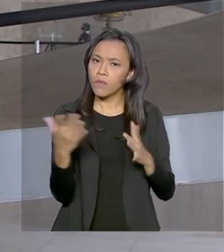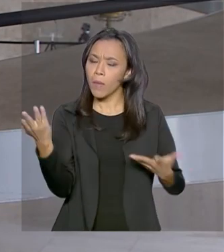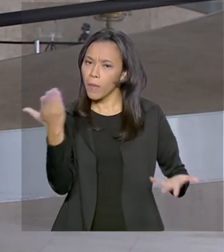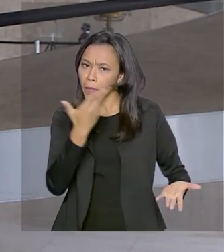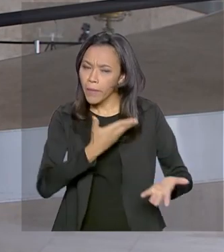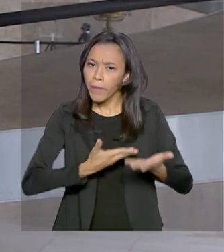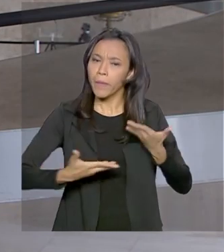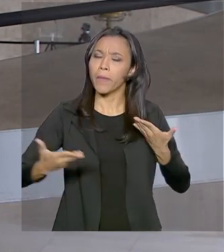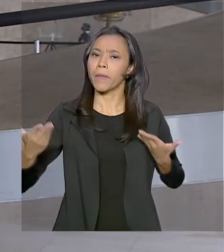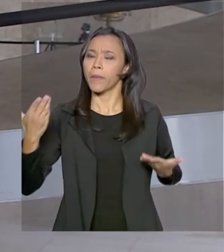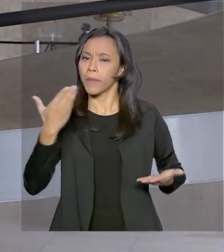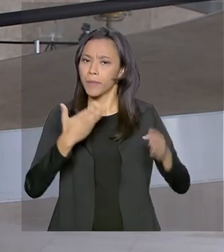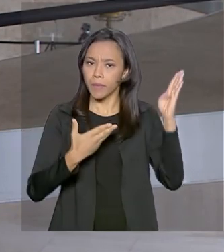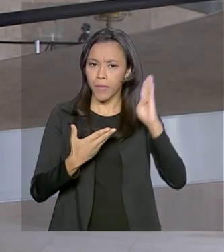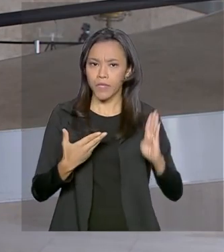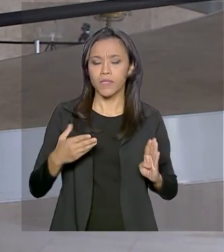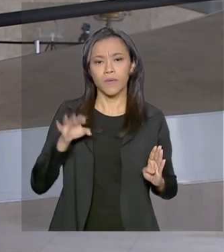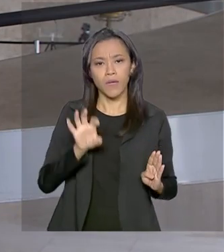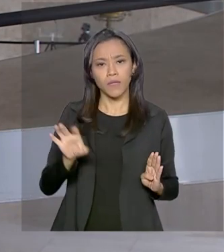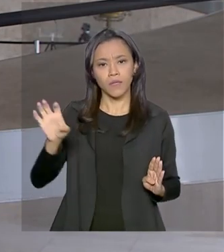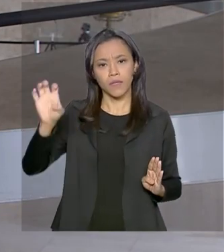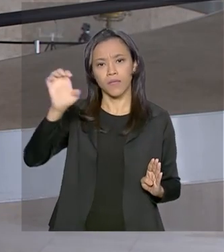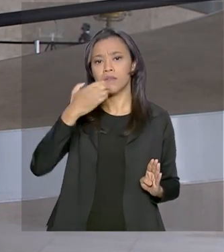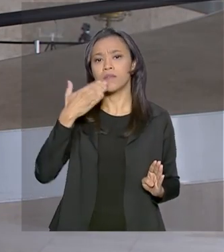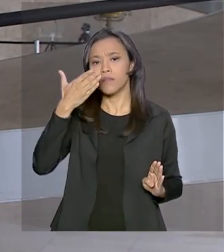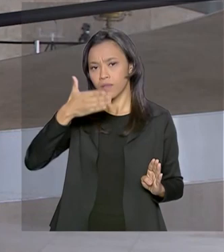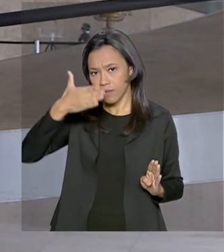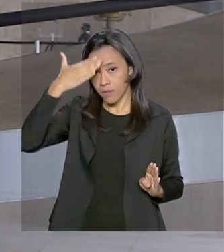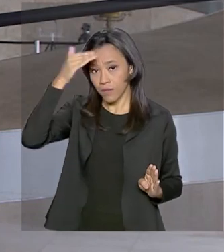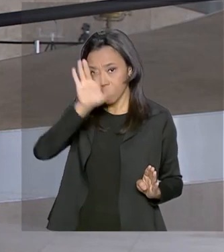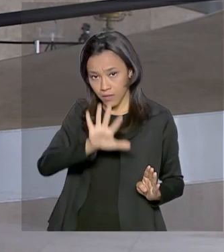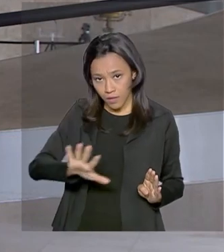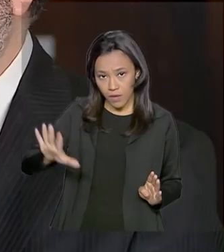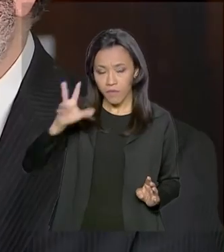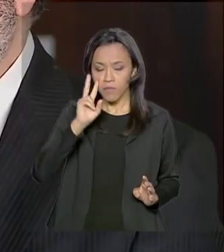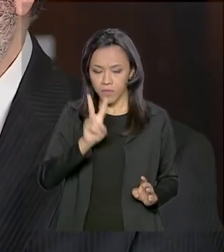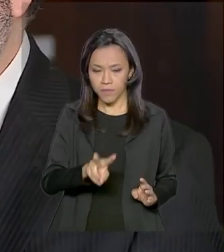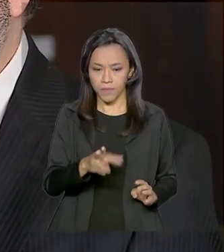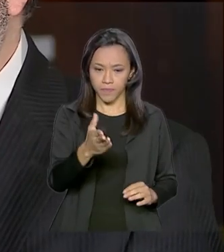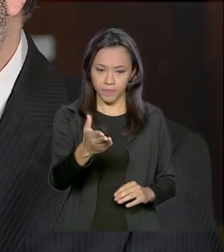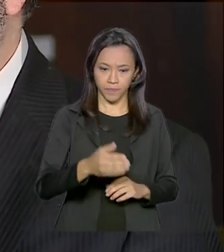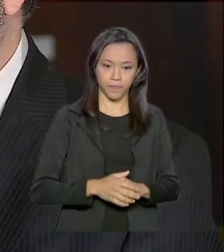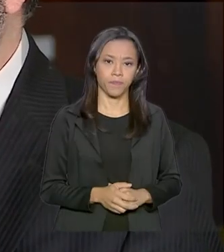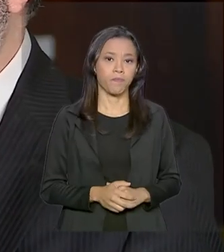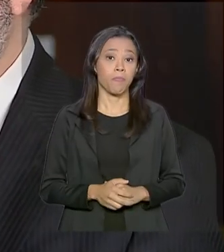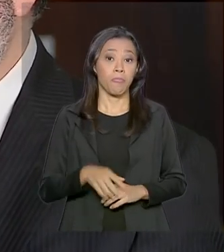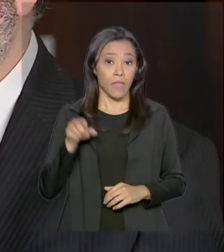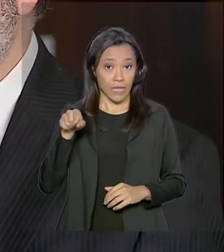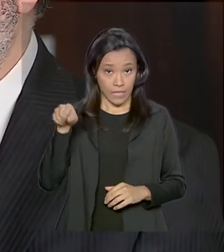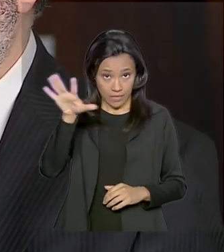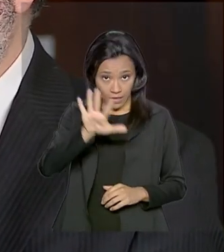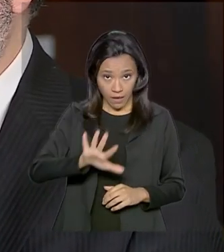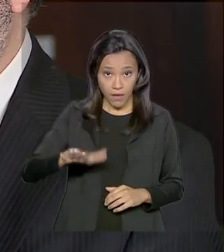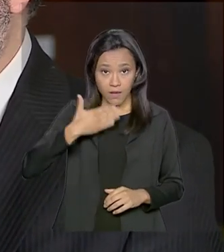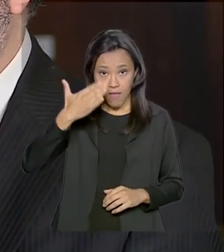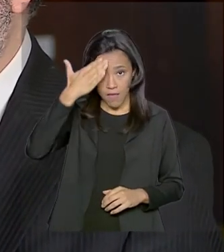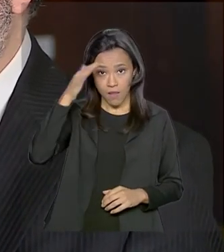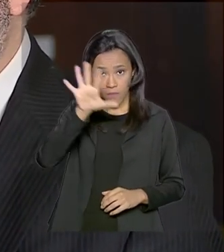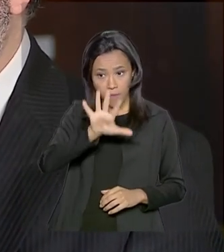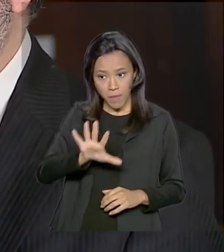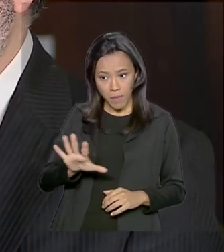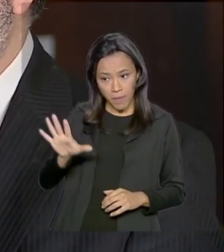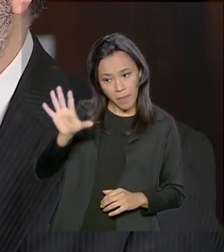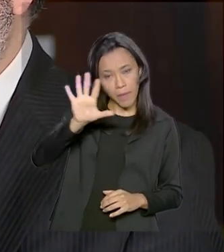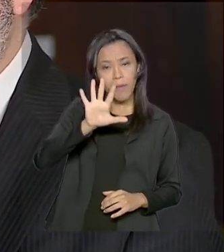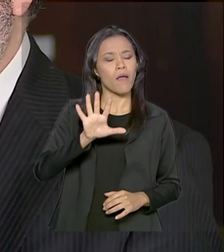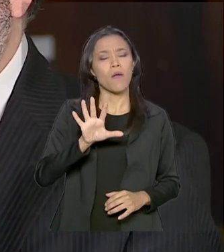Brasil e os Emirados Árabes Unidos. Vamos ouvir. Com os Emirados Árabes, nós estamos montando uma relação